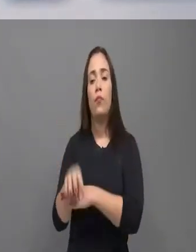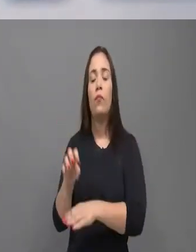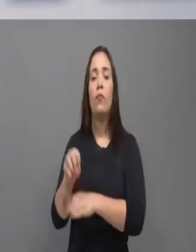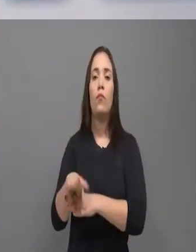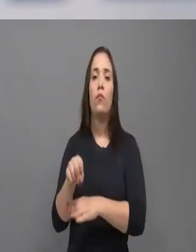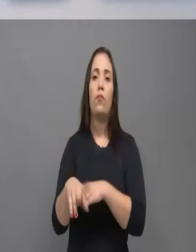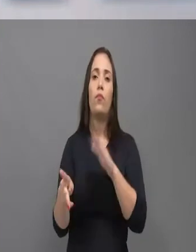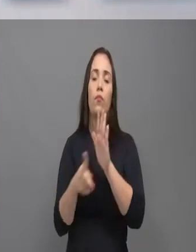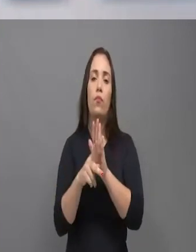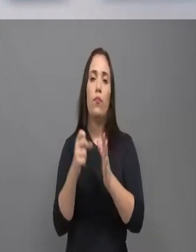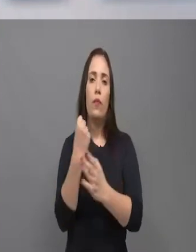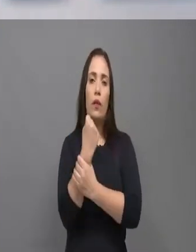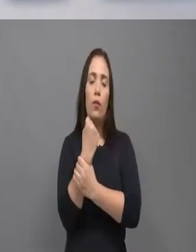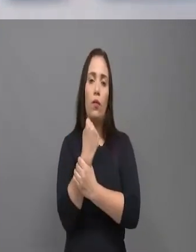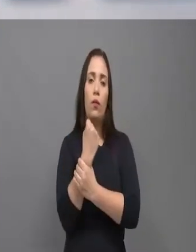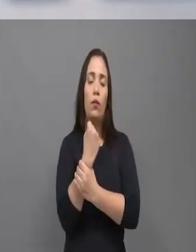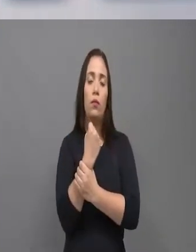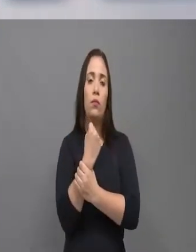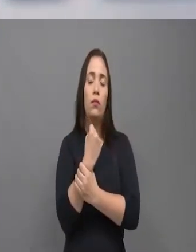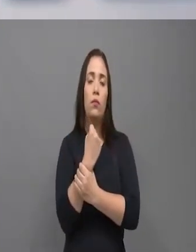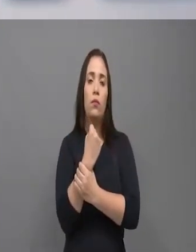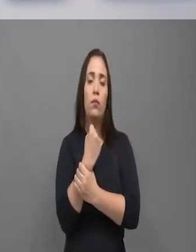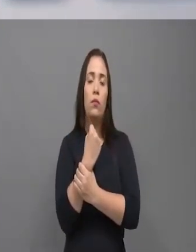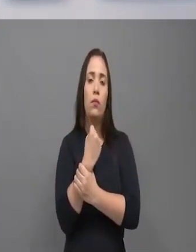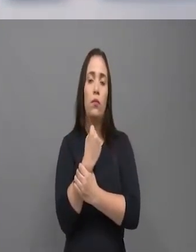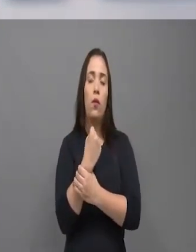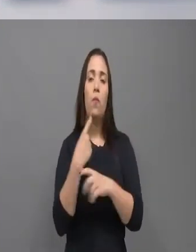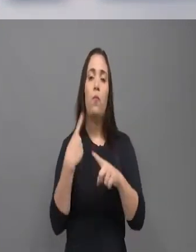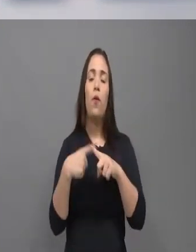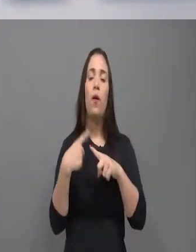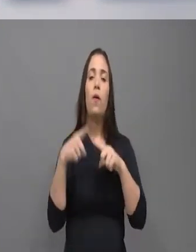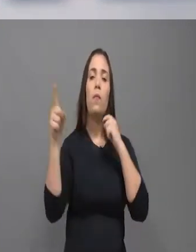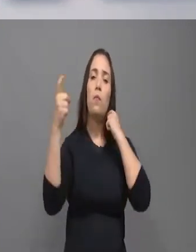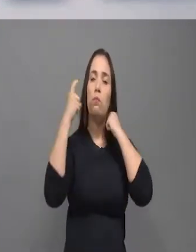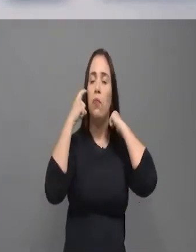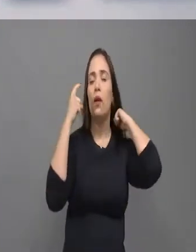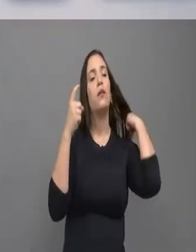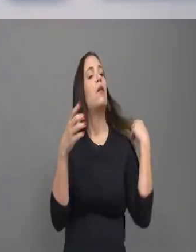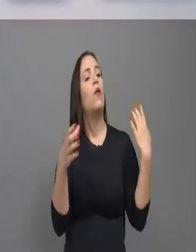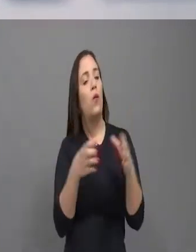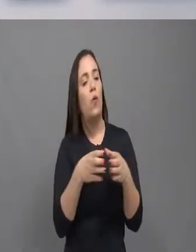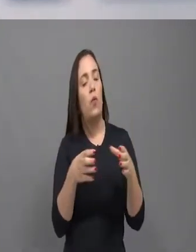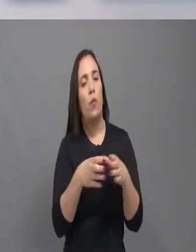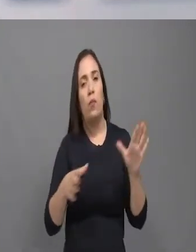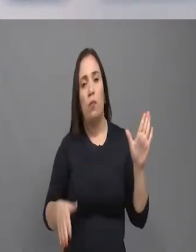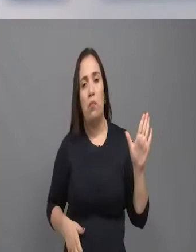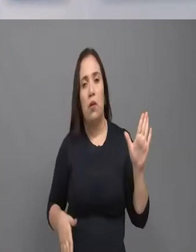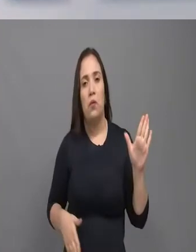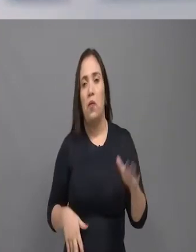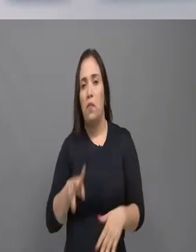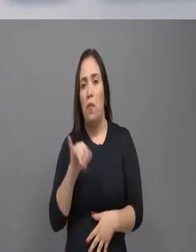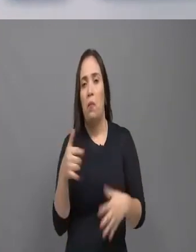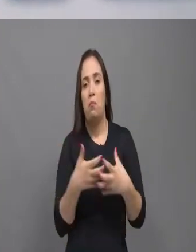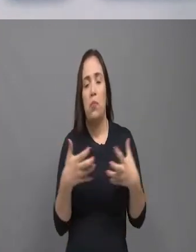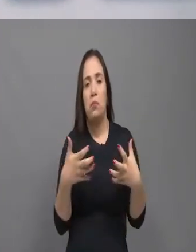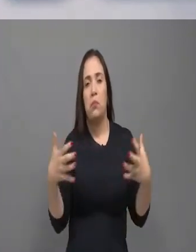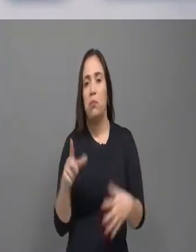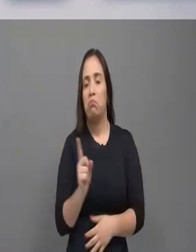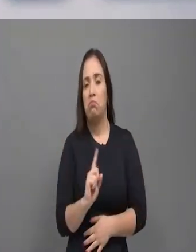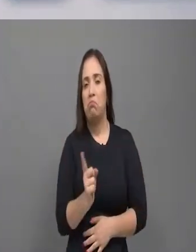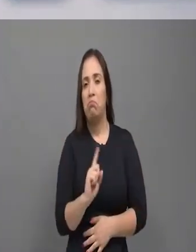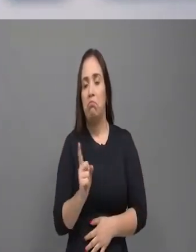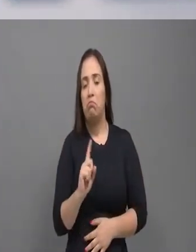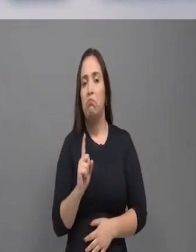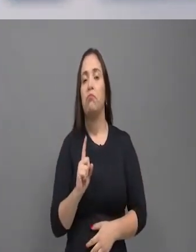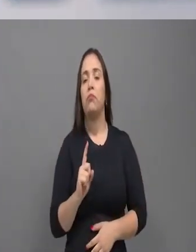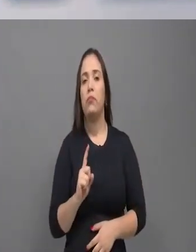Quando eles atacaram no Rio de Janeiro, eles começaram a andar para todo canto do país. Então, onde tinha a fragilidade, aí, quer